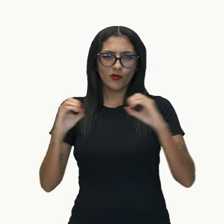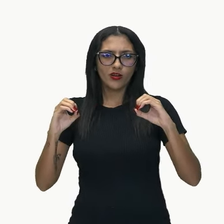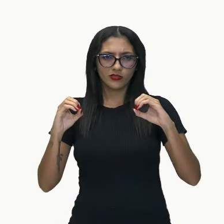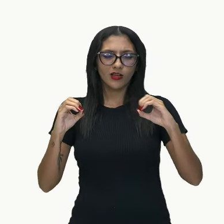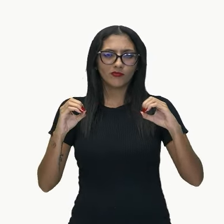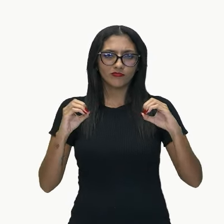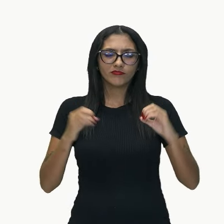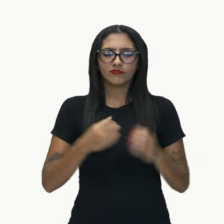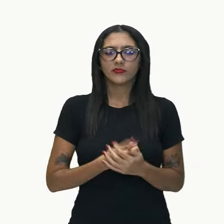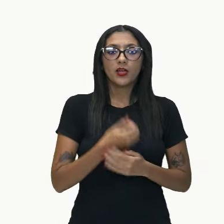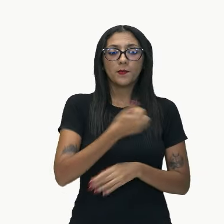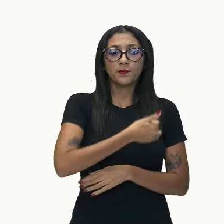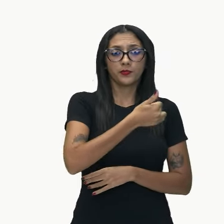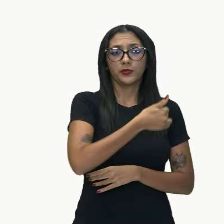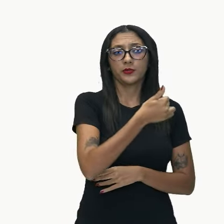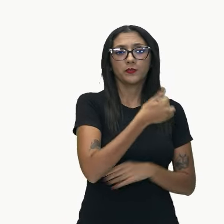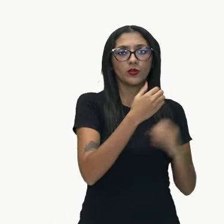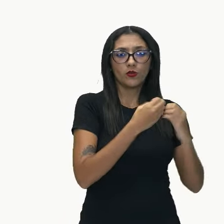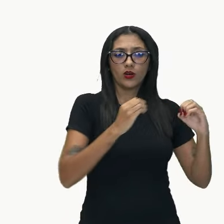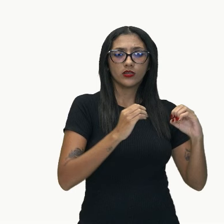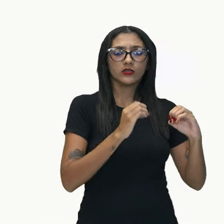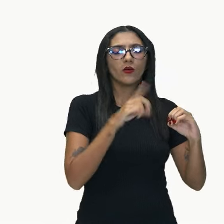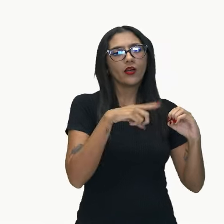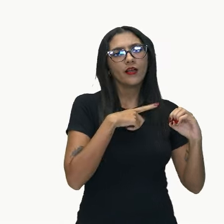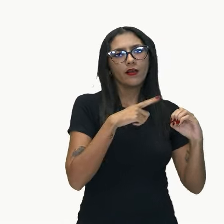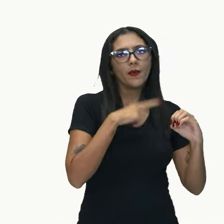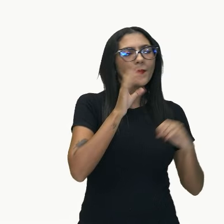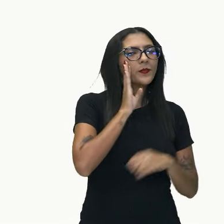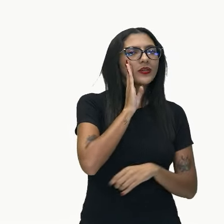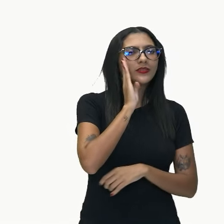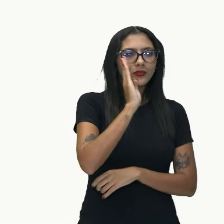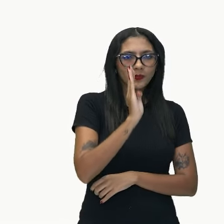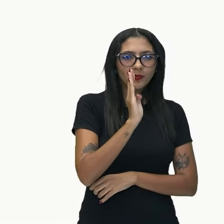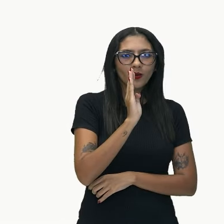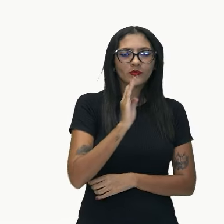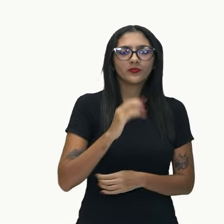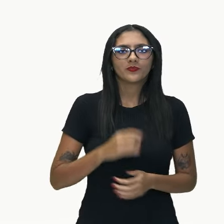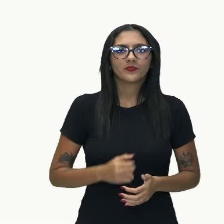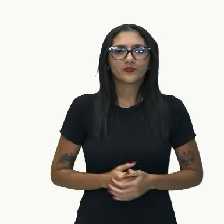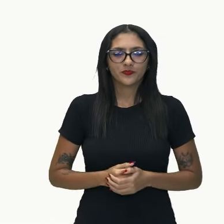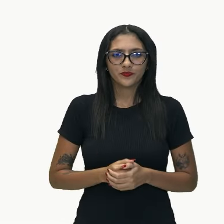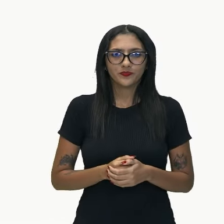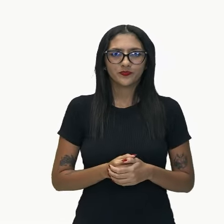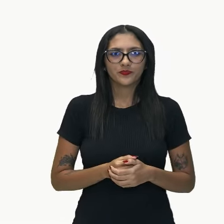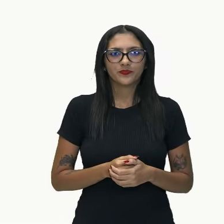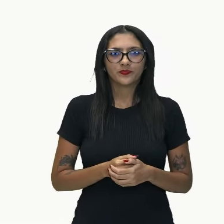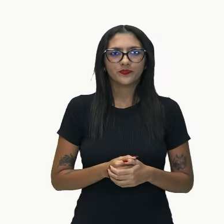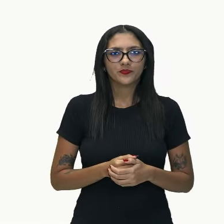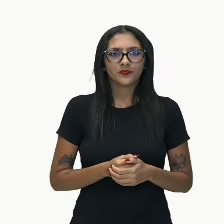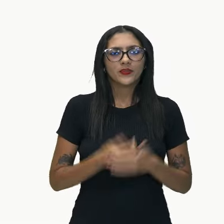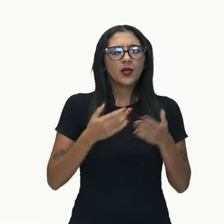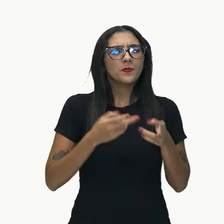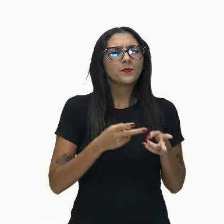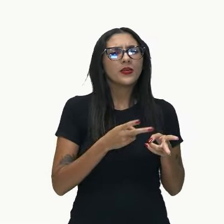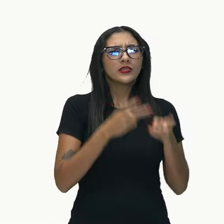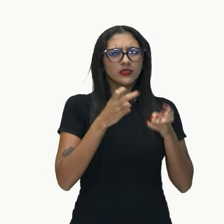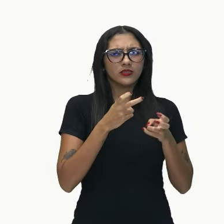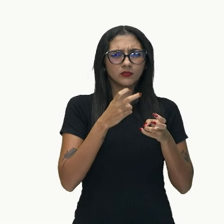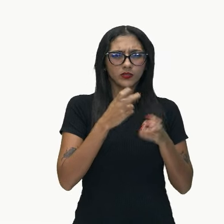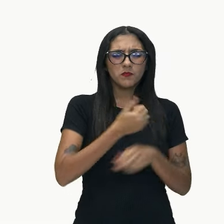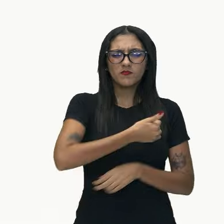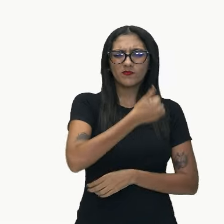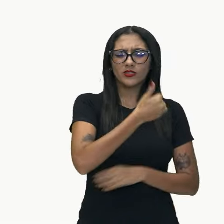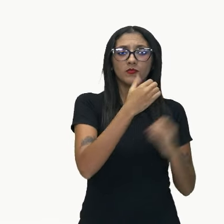outra oração é a minha oração principal. E aí, notem que nessa minha oração principal,